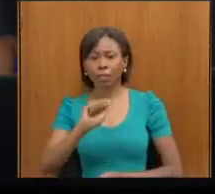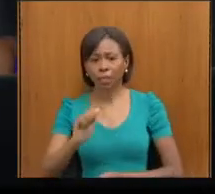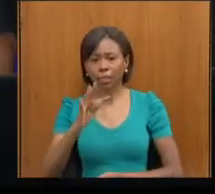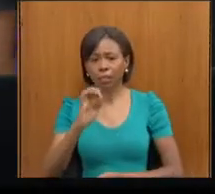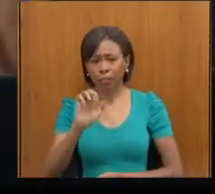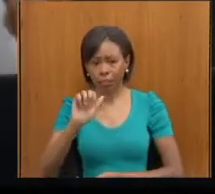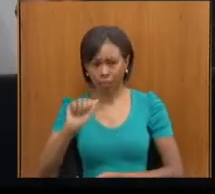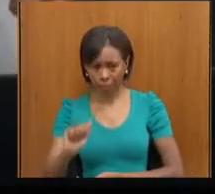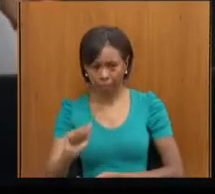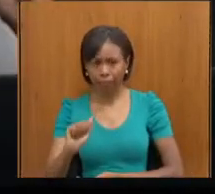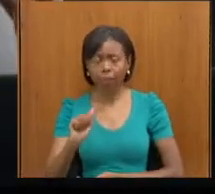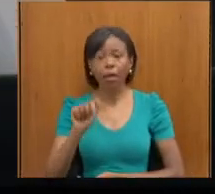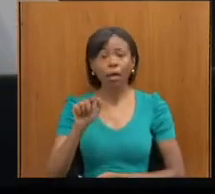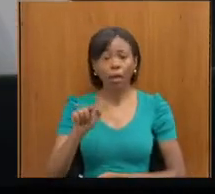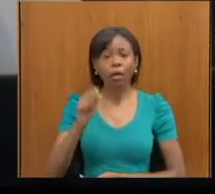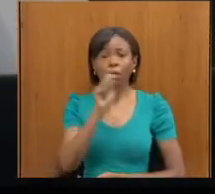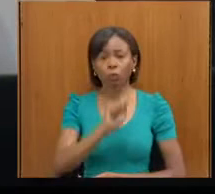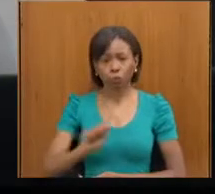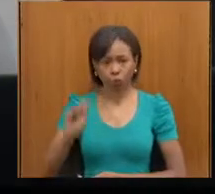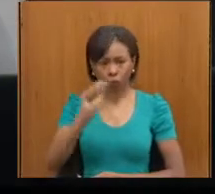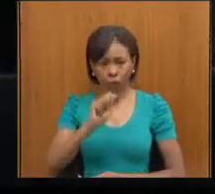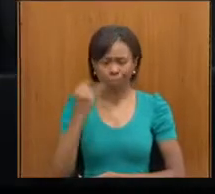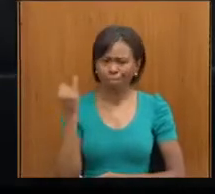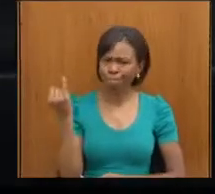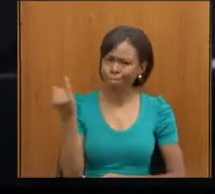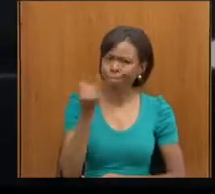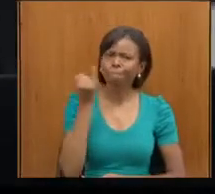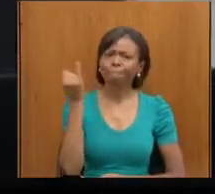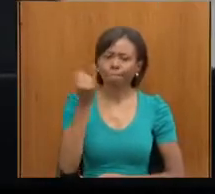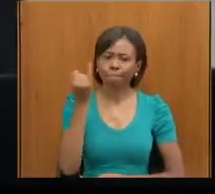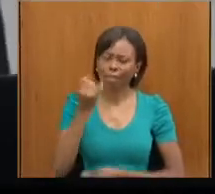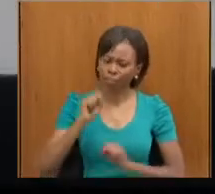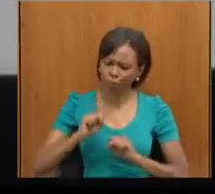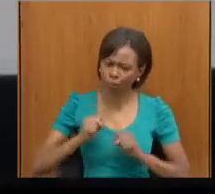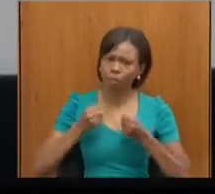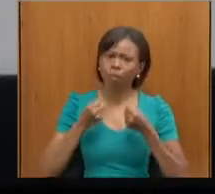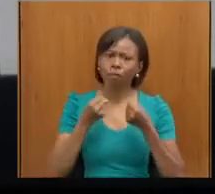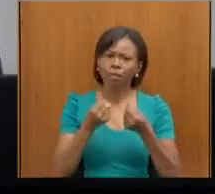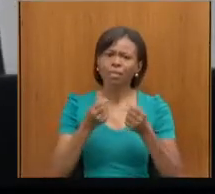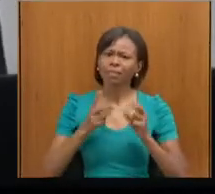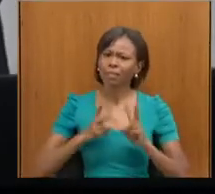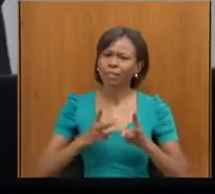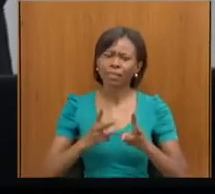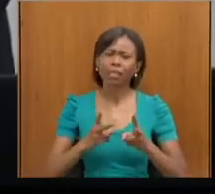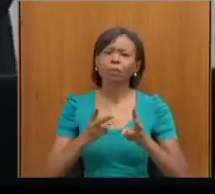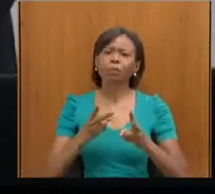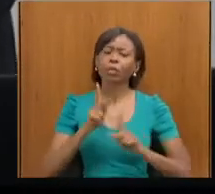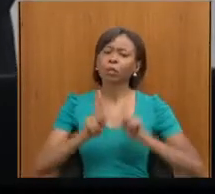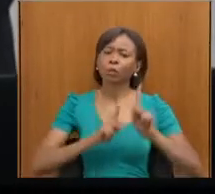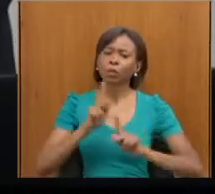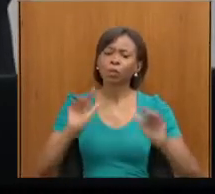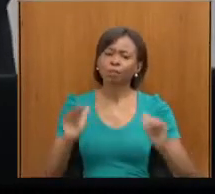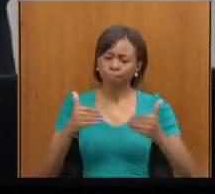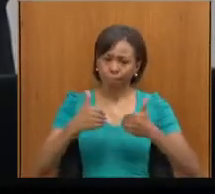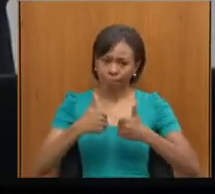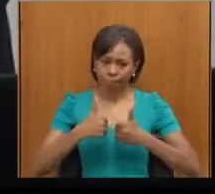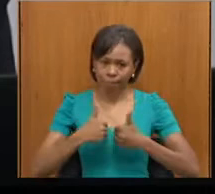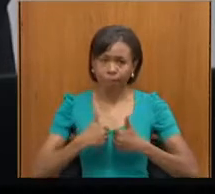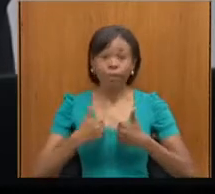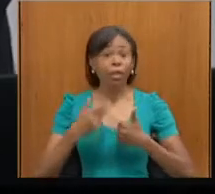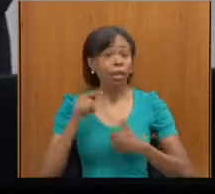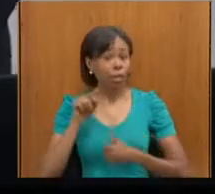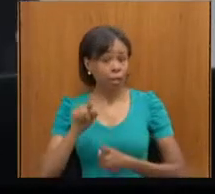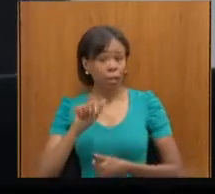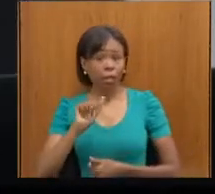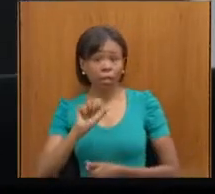essa importante associação que está aí na defesa de todos os amigos autistas e faz um